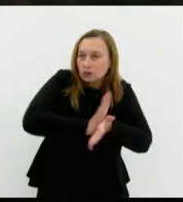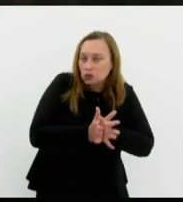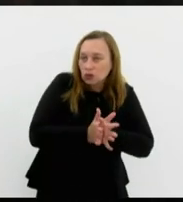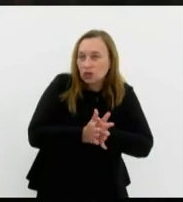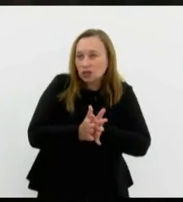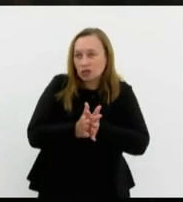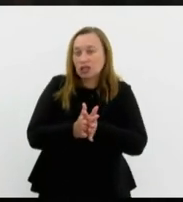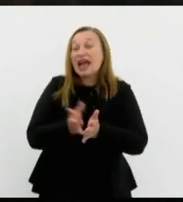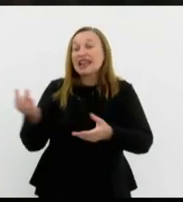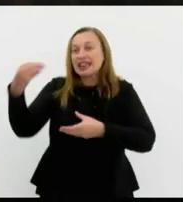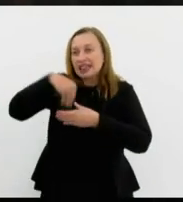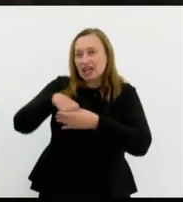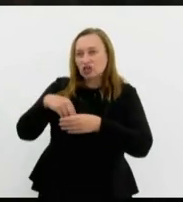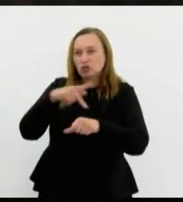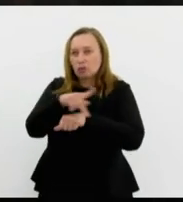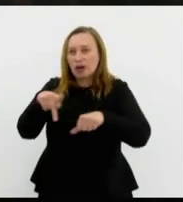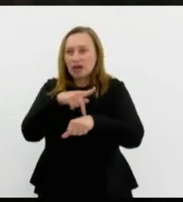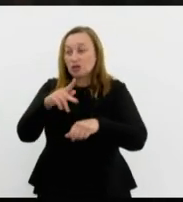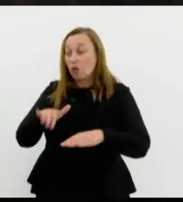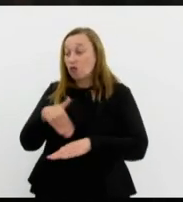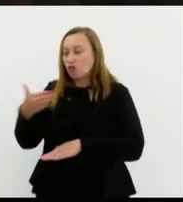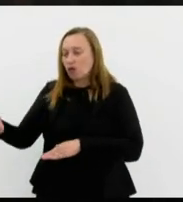dentro do seu país ou fora dele